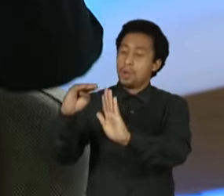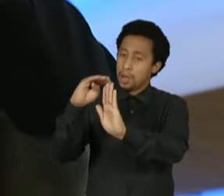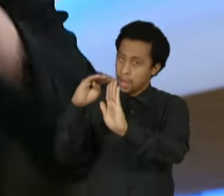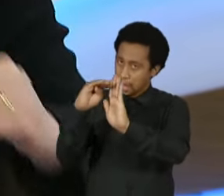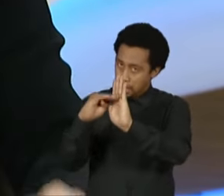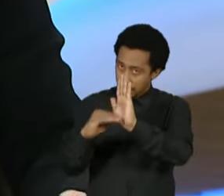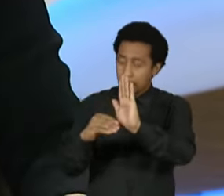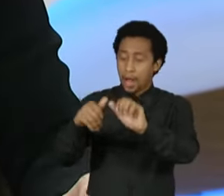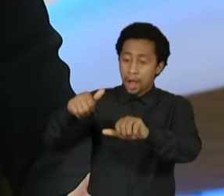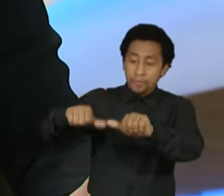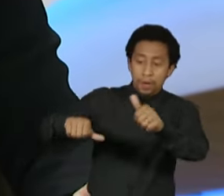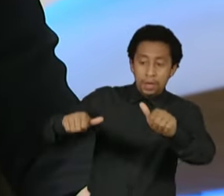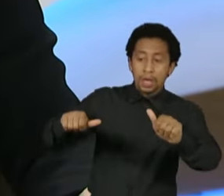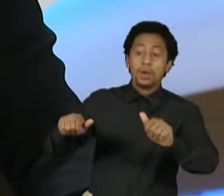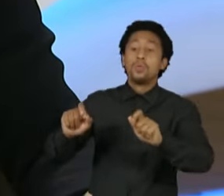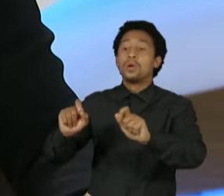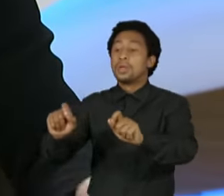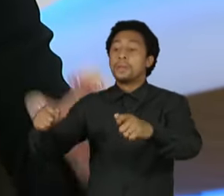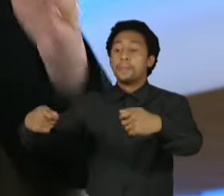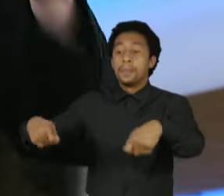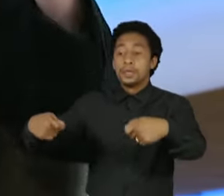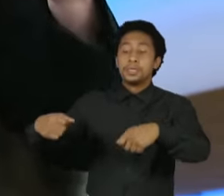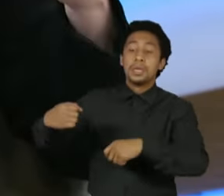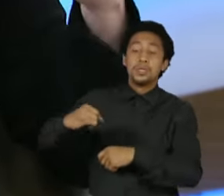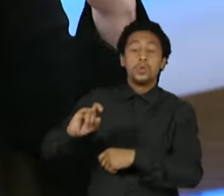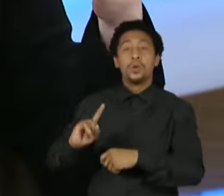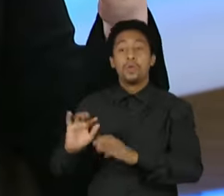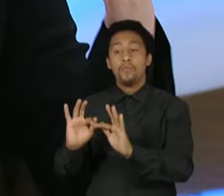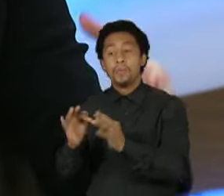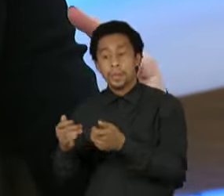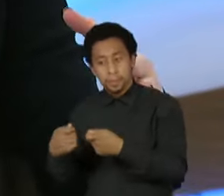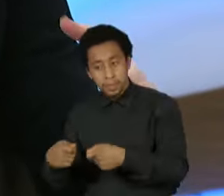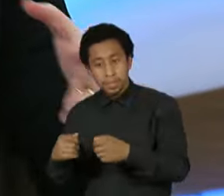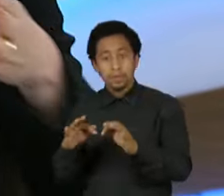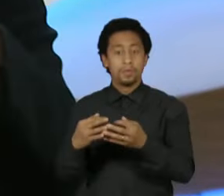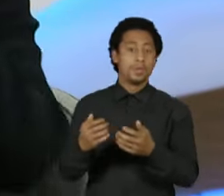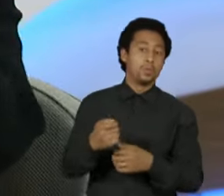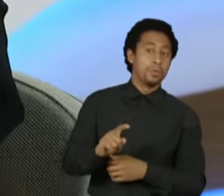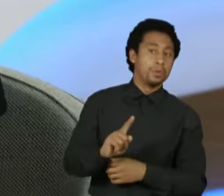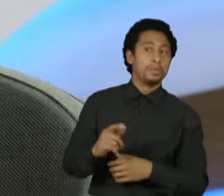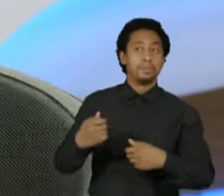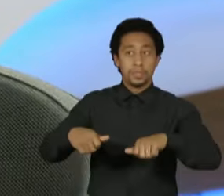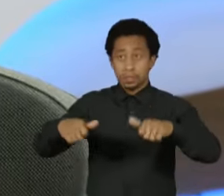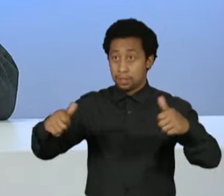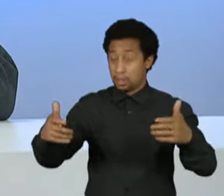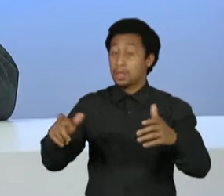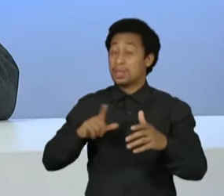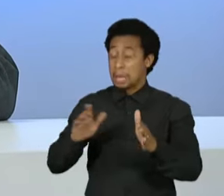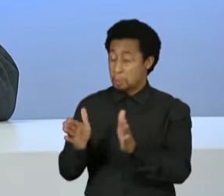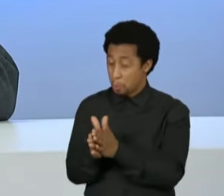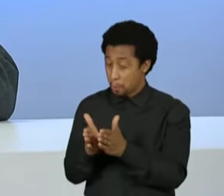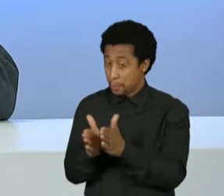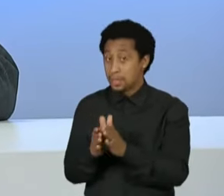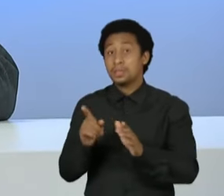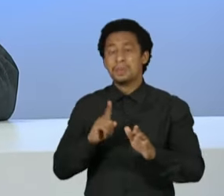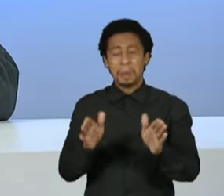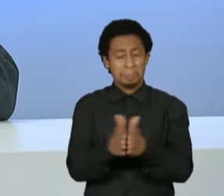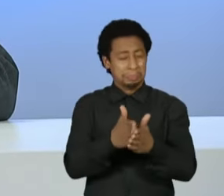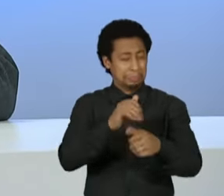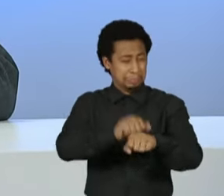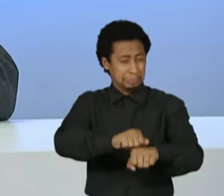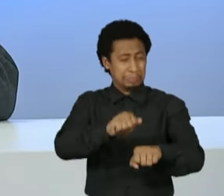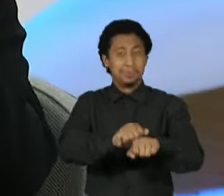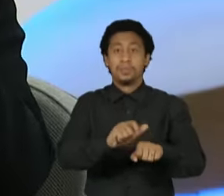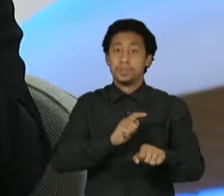e analisando os critérios em relação à família. Nós temos situações de miserabilidade, nós temos situação de pobreza no Brasil e nós não